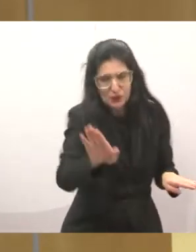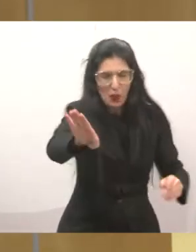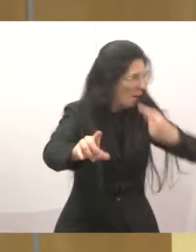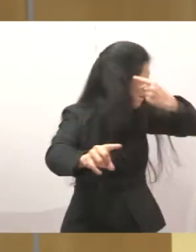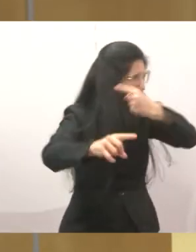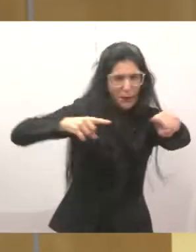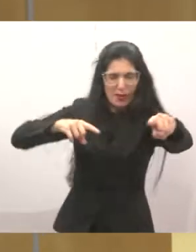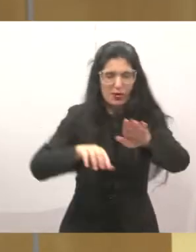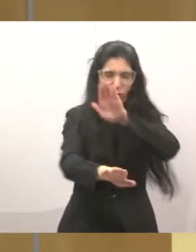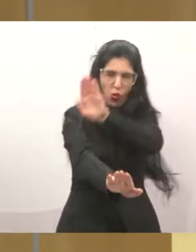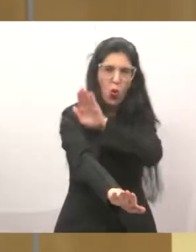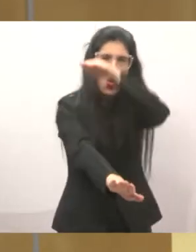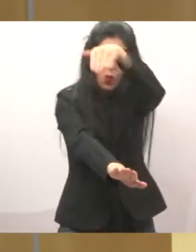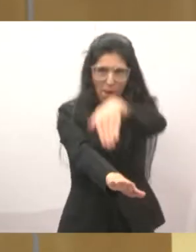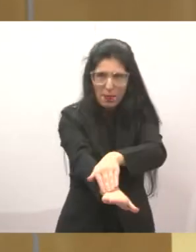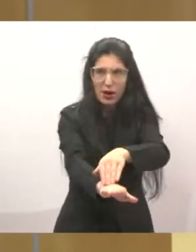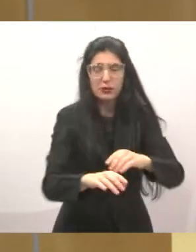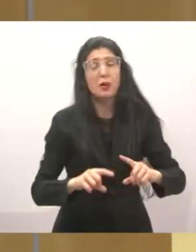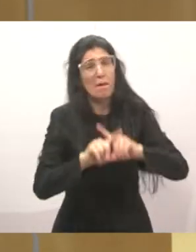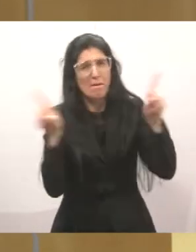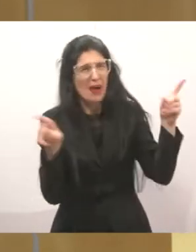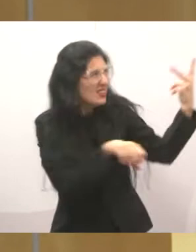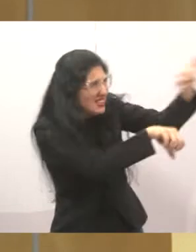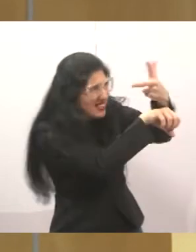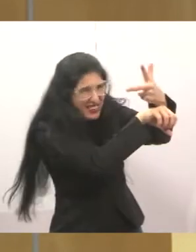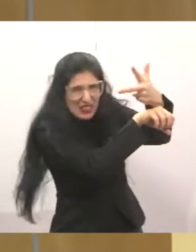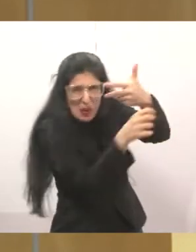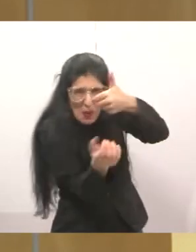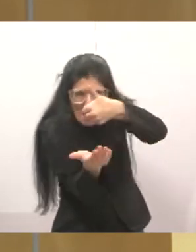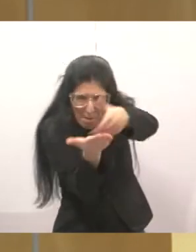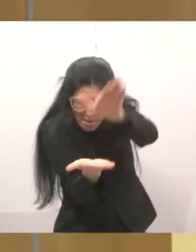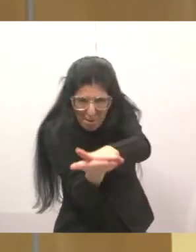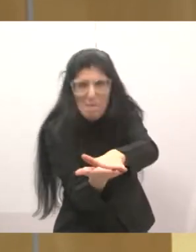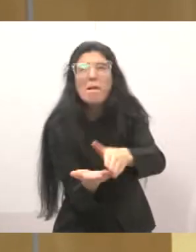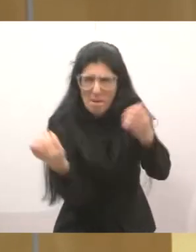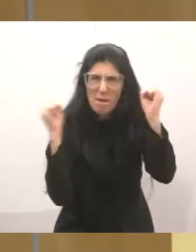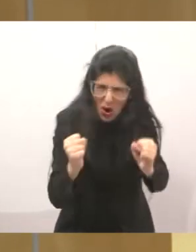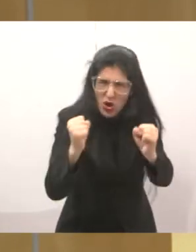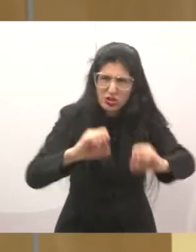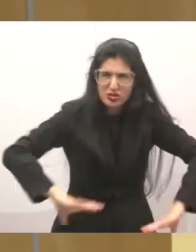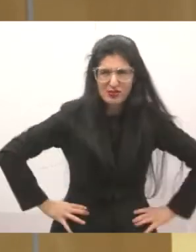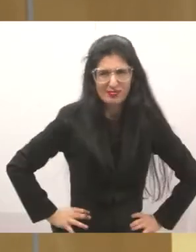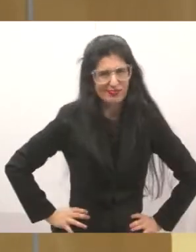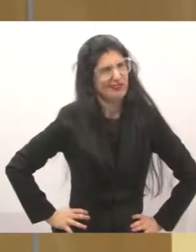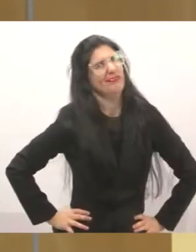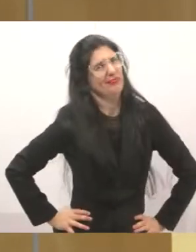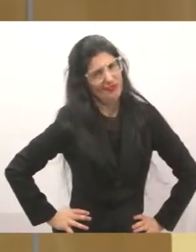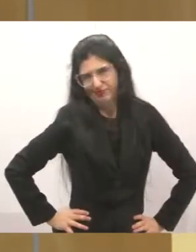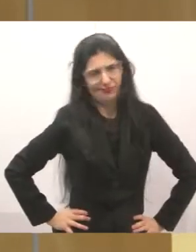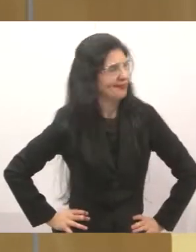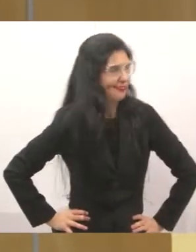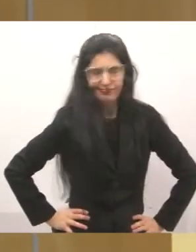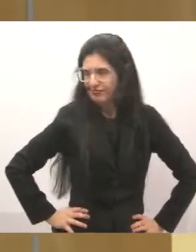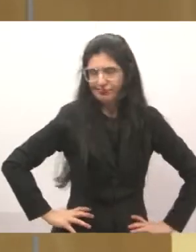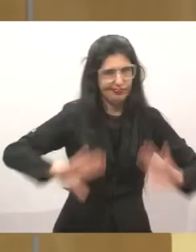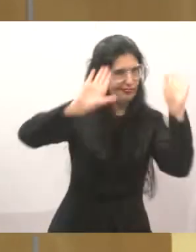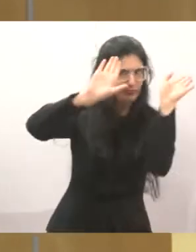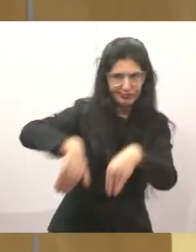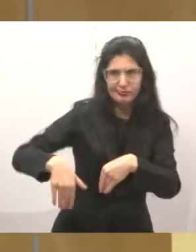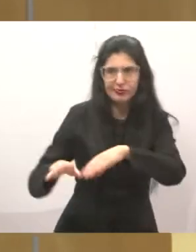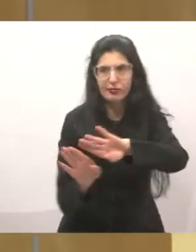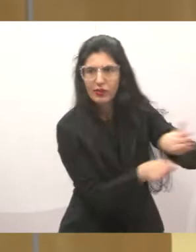acho que isso que é importante. E parabenizar também os moradores ali da Humberto Pelogia, que fizeram uma luta,